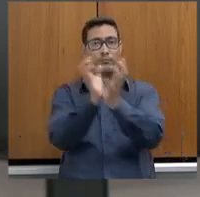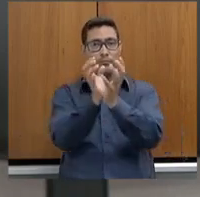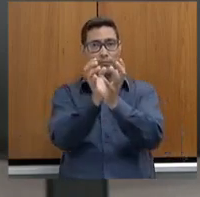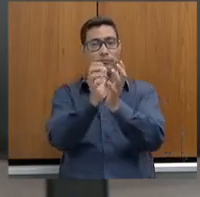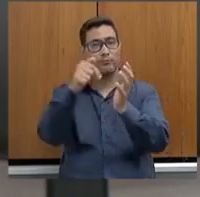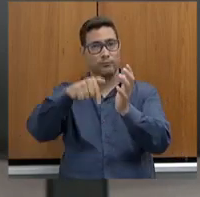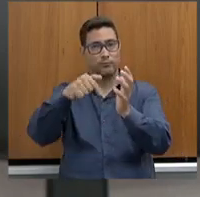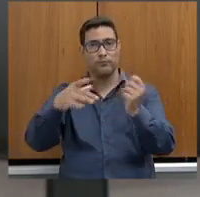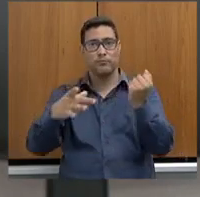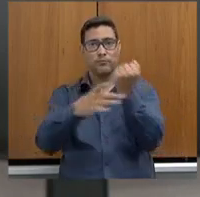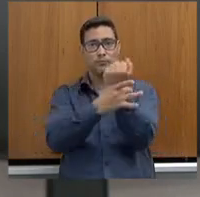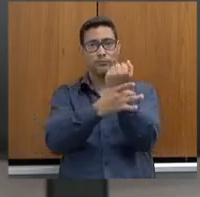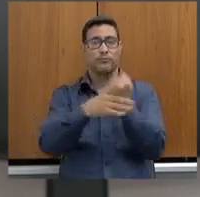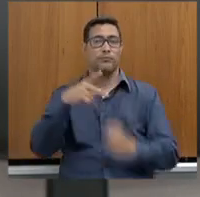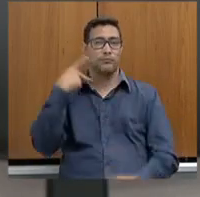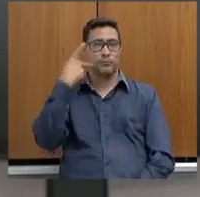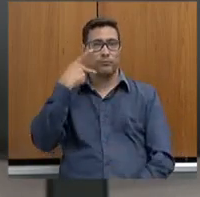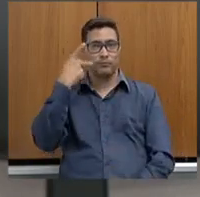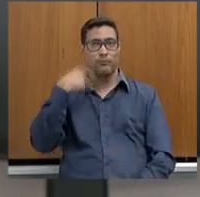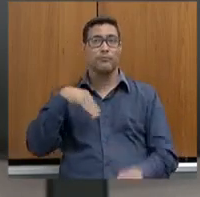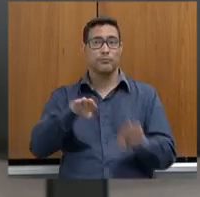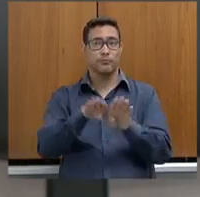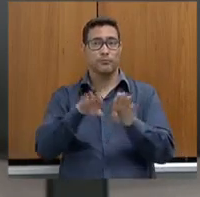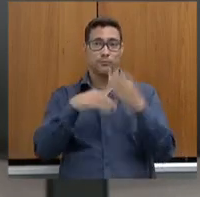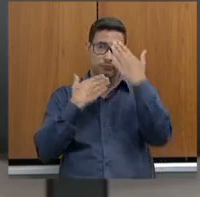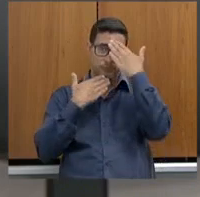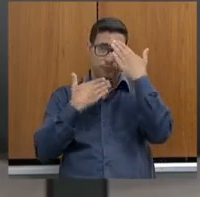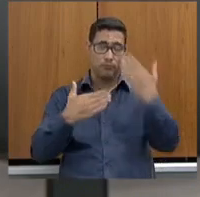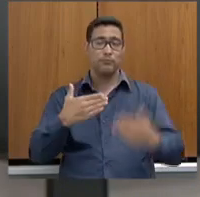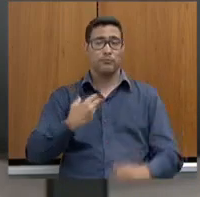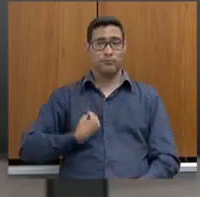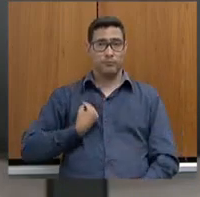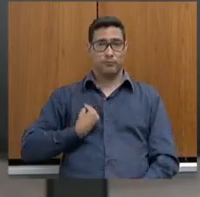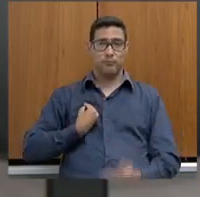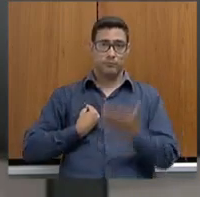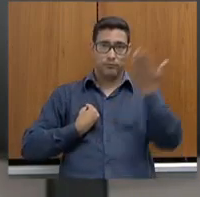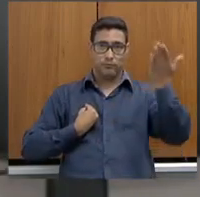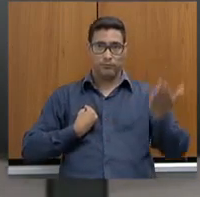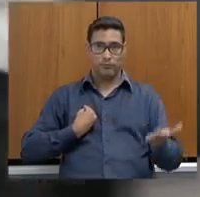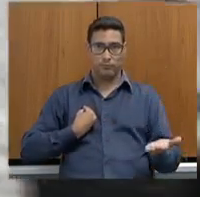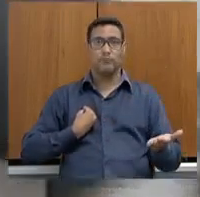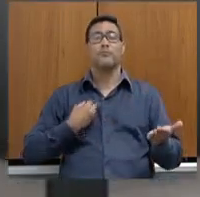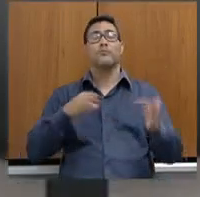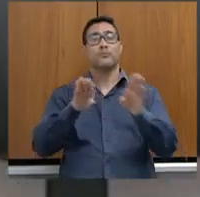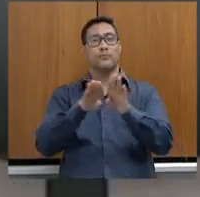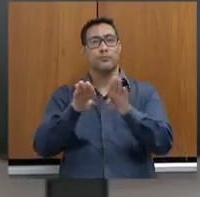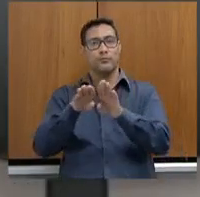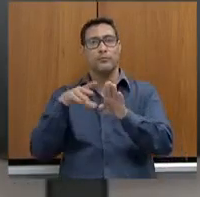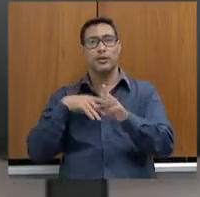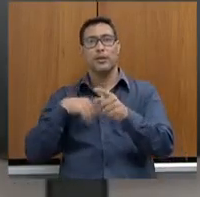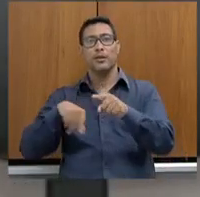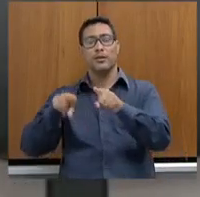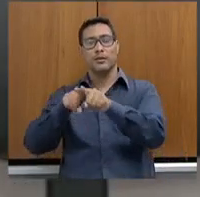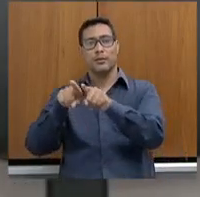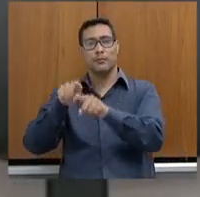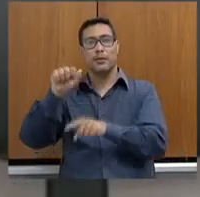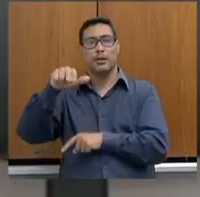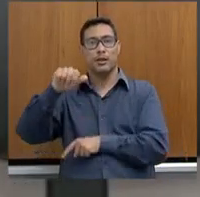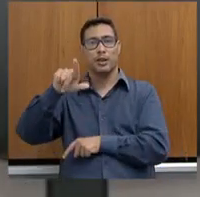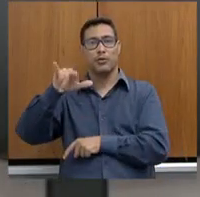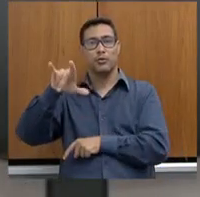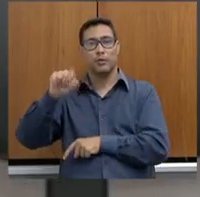quero agradecer a presença do senhor, agradecer a presença da subsecretária de Gestão, Administração Logística e Tecnologia, Ana Luíza,